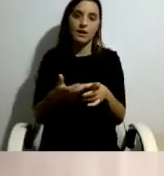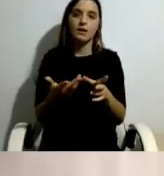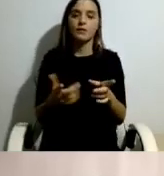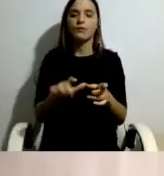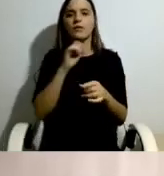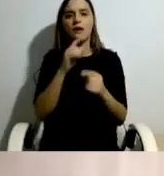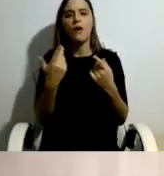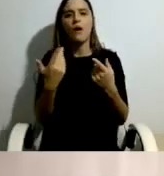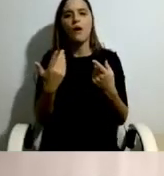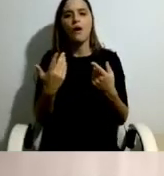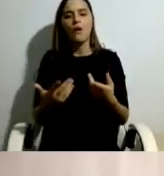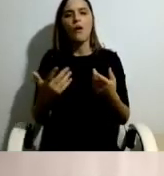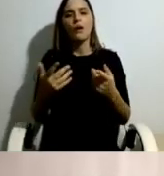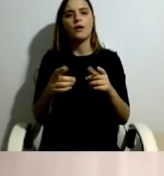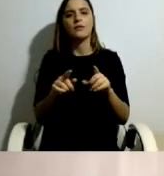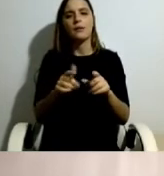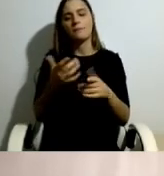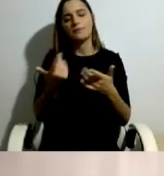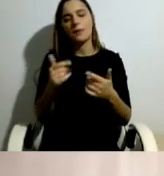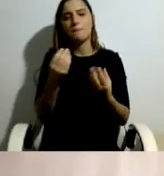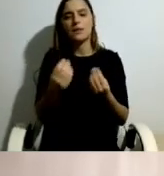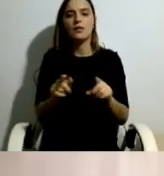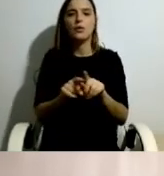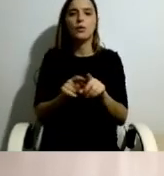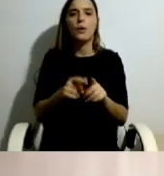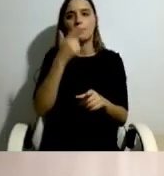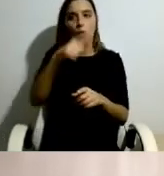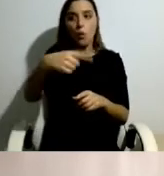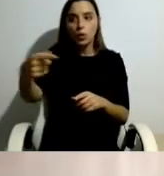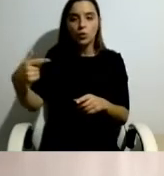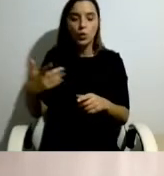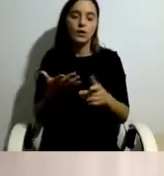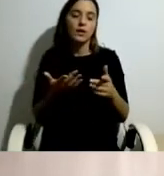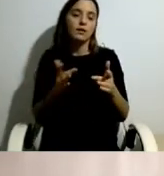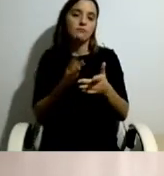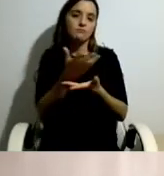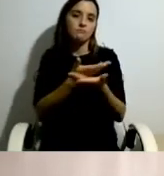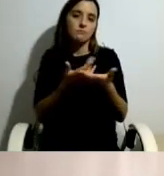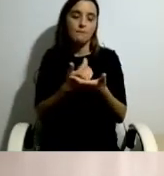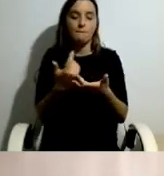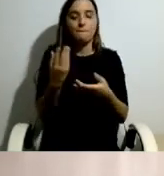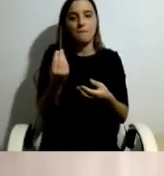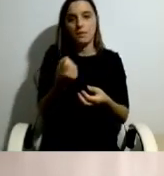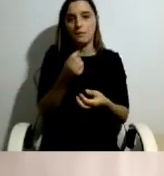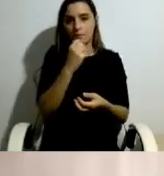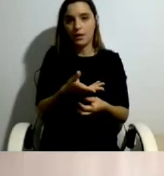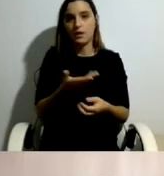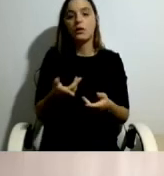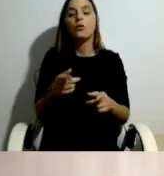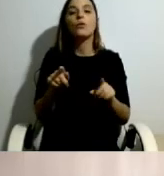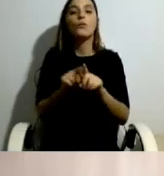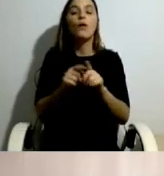de barreiras, de perder esta socialização com os pares. Portanto, a vida independente, nestes casos, permitiu também que estas pessoas